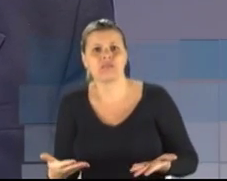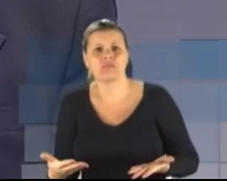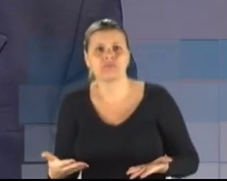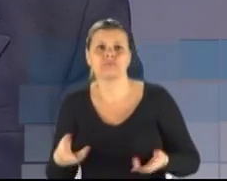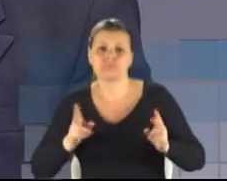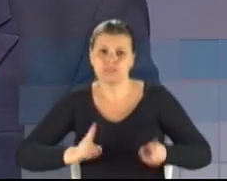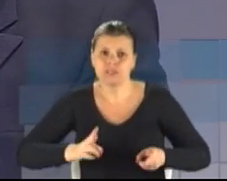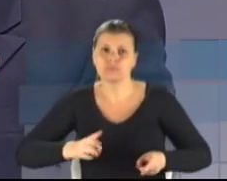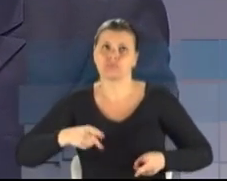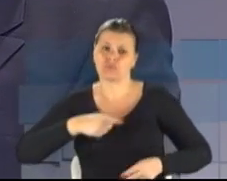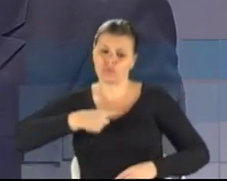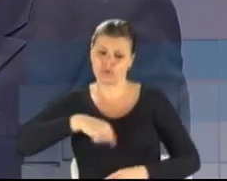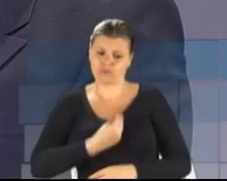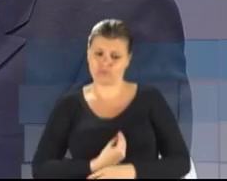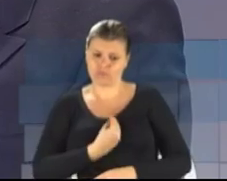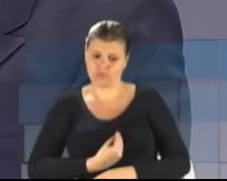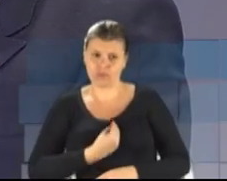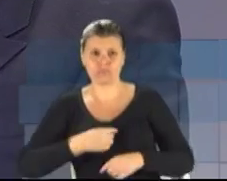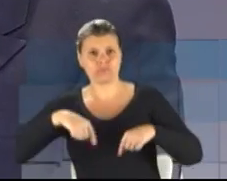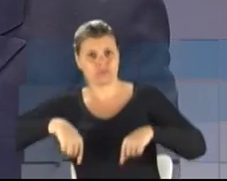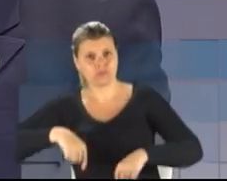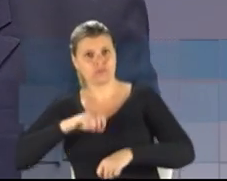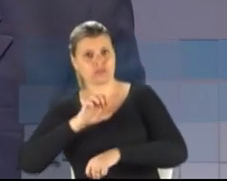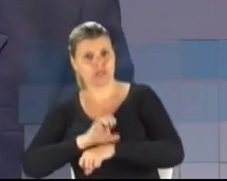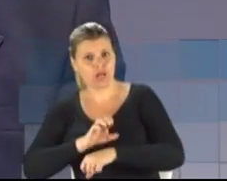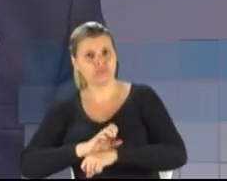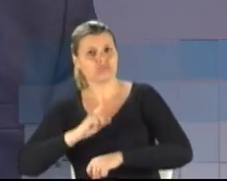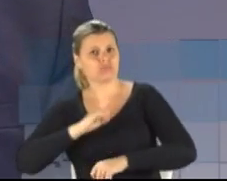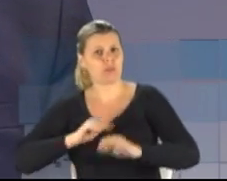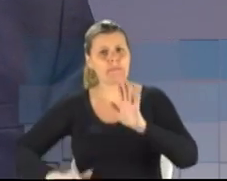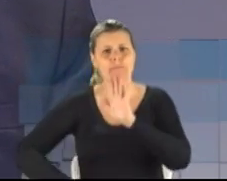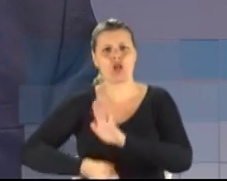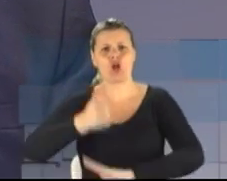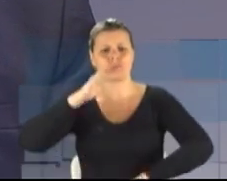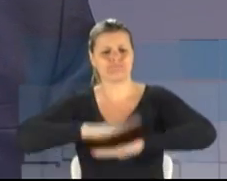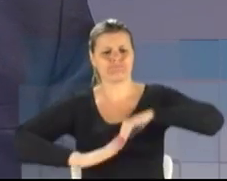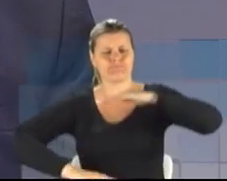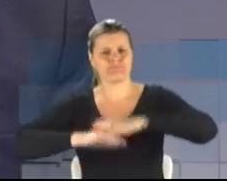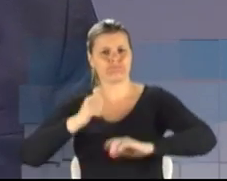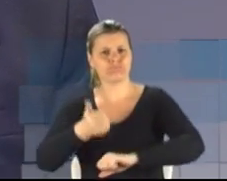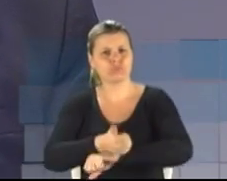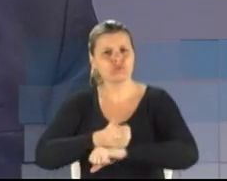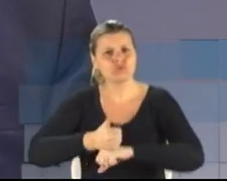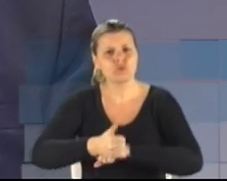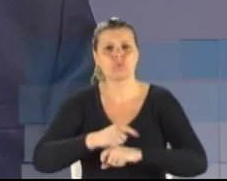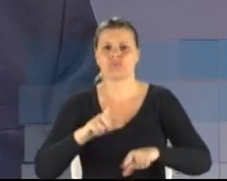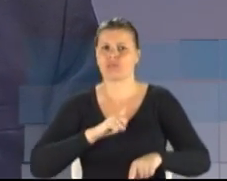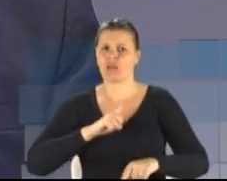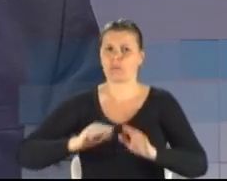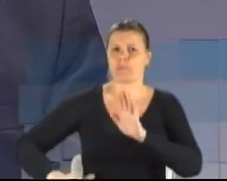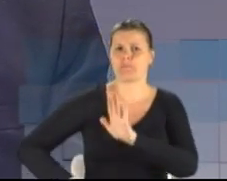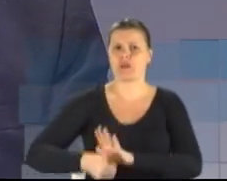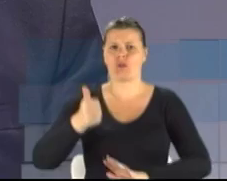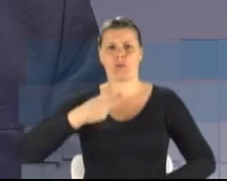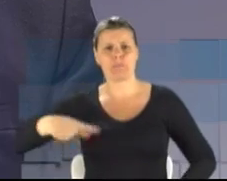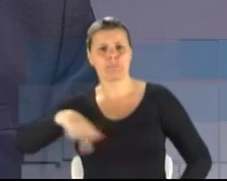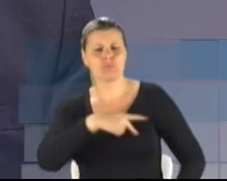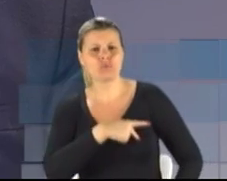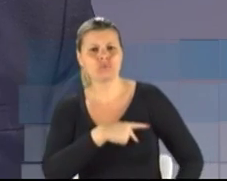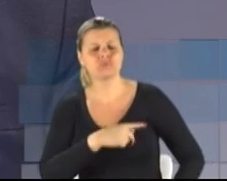vivendo num Estado que tenha a melhor mão de obra, o melhor povo, ainda